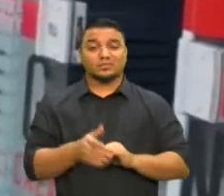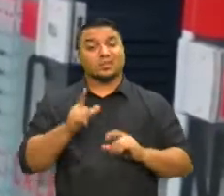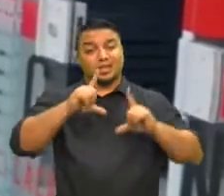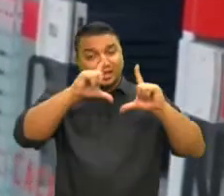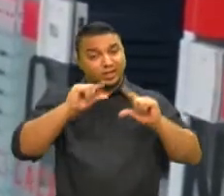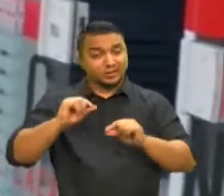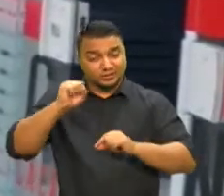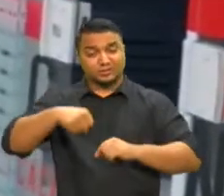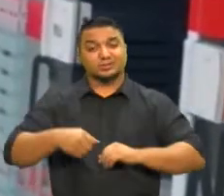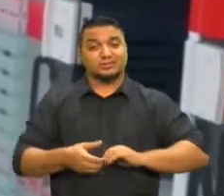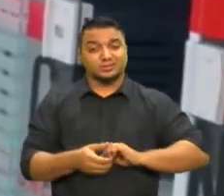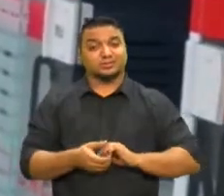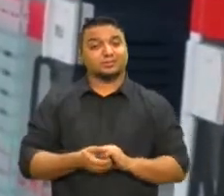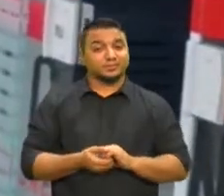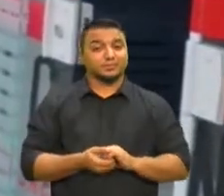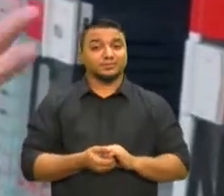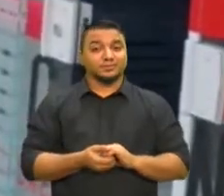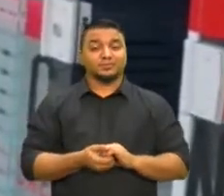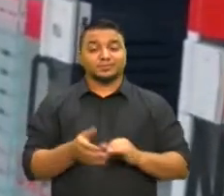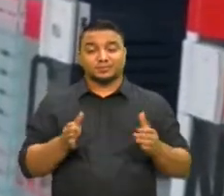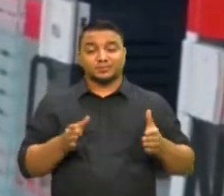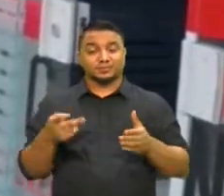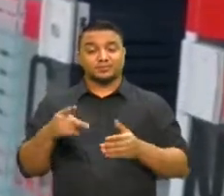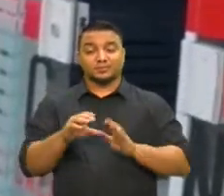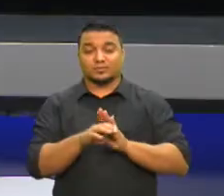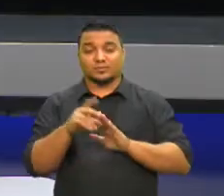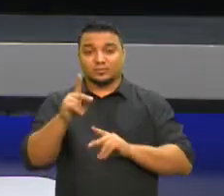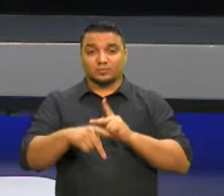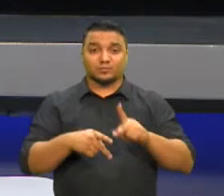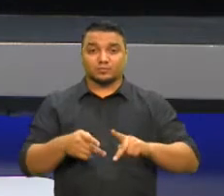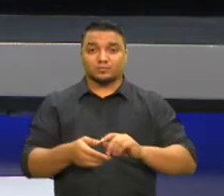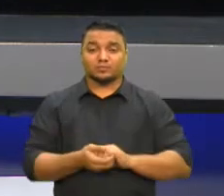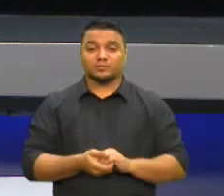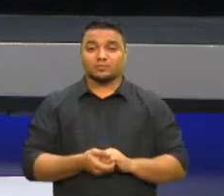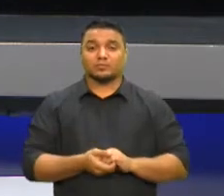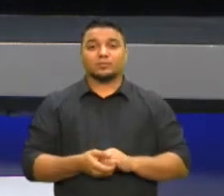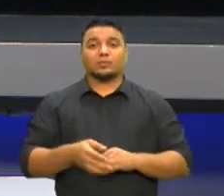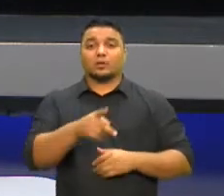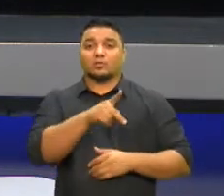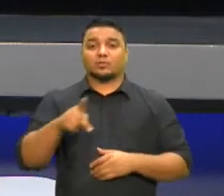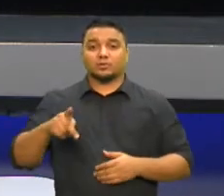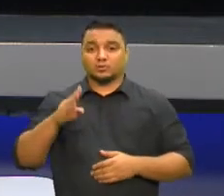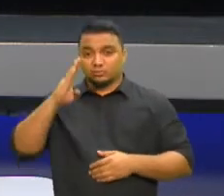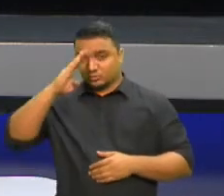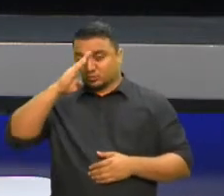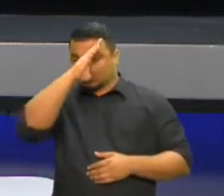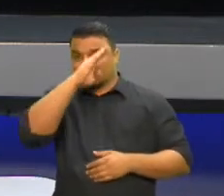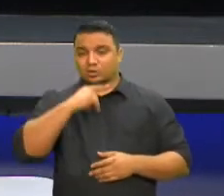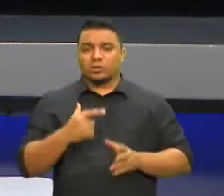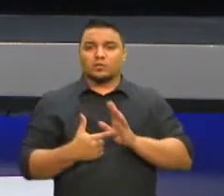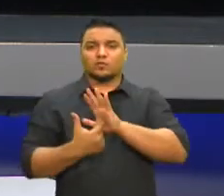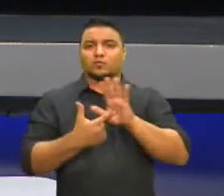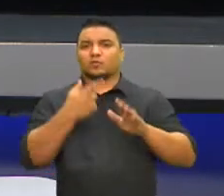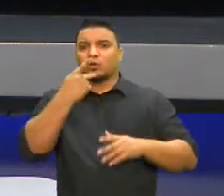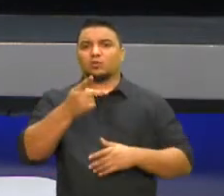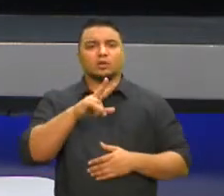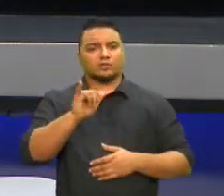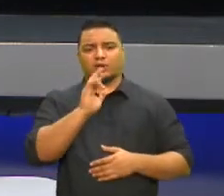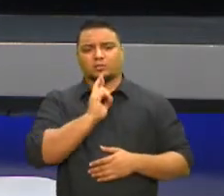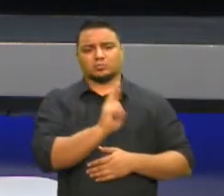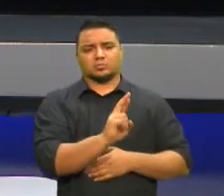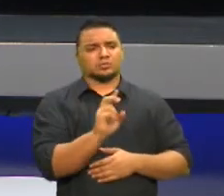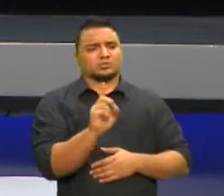gradativamente no conceito das pessoas. O presidente Jair Bolsonaro afirmou que não vai responder